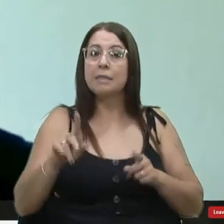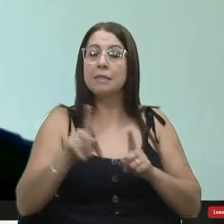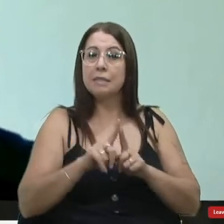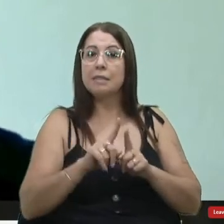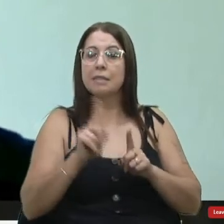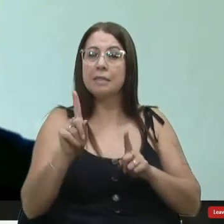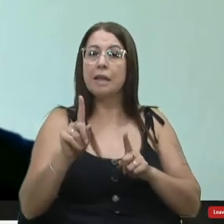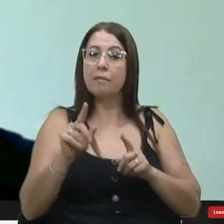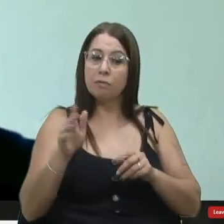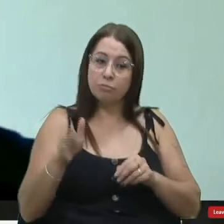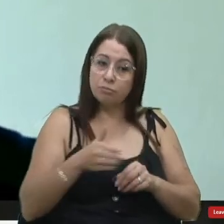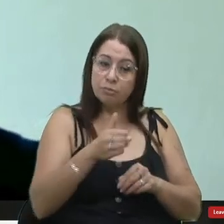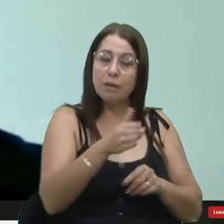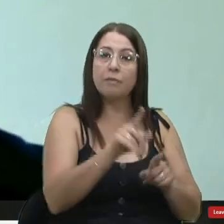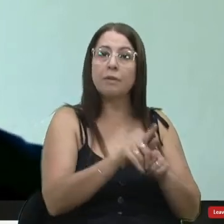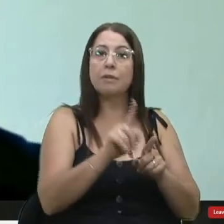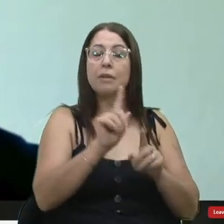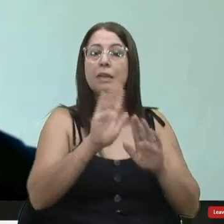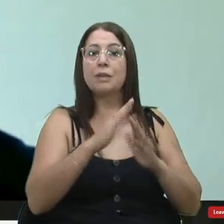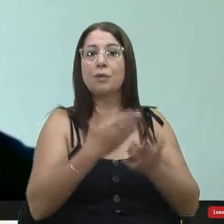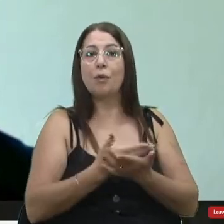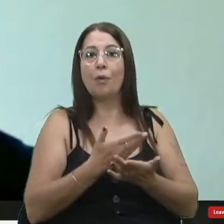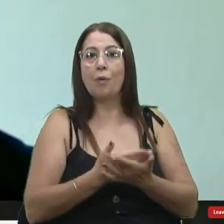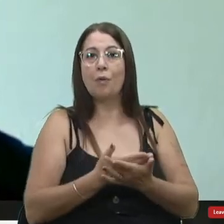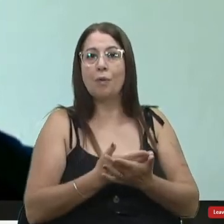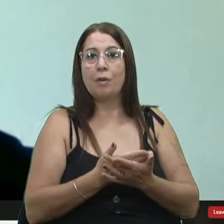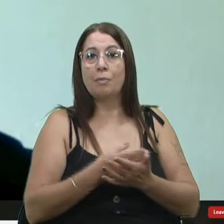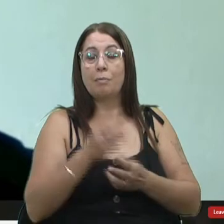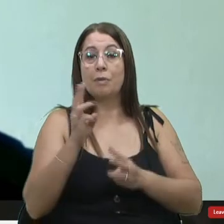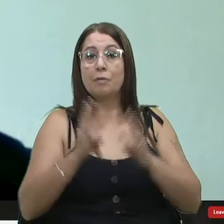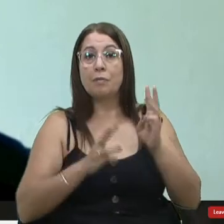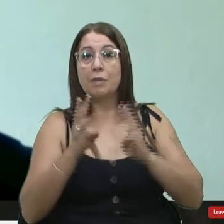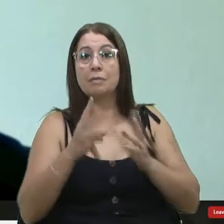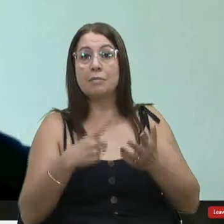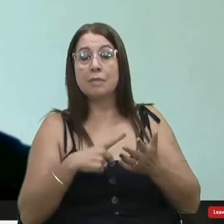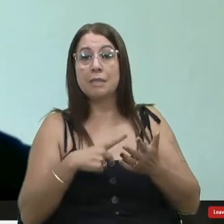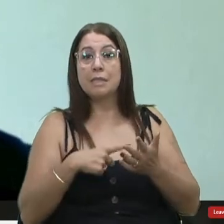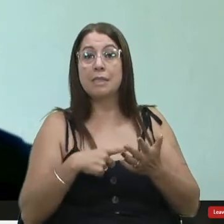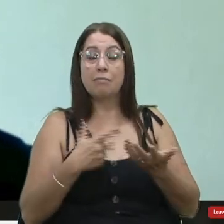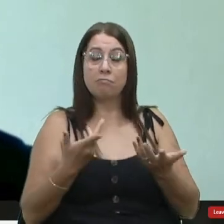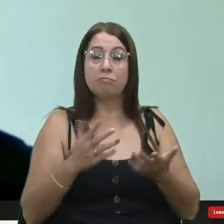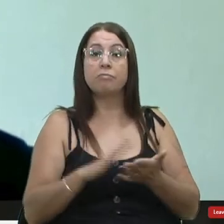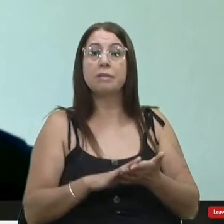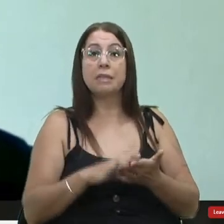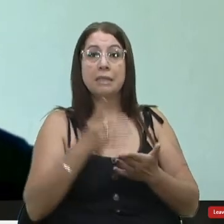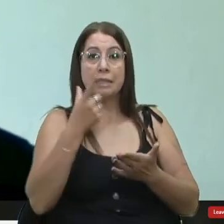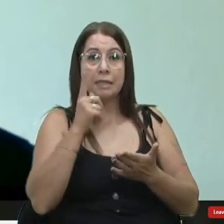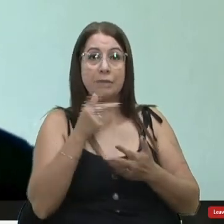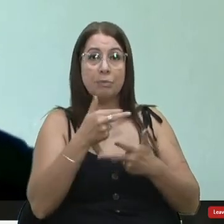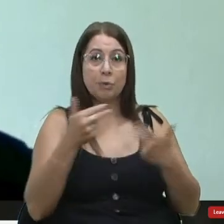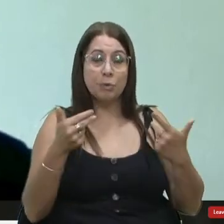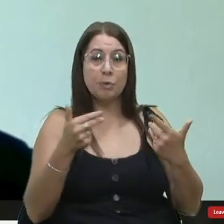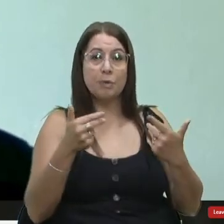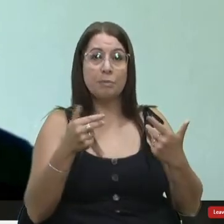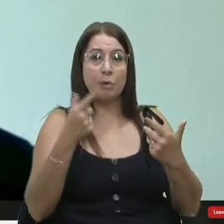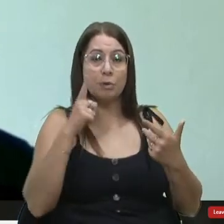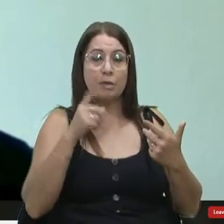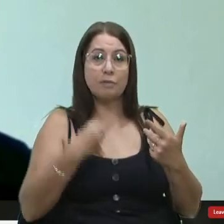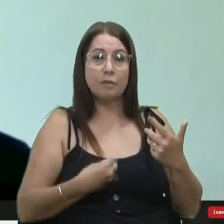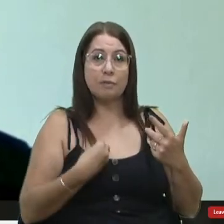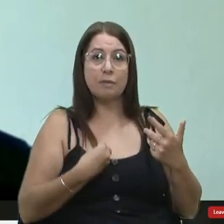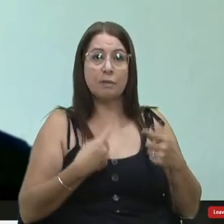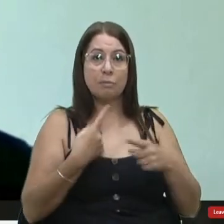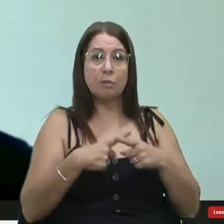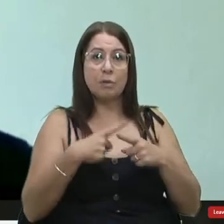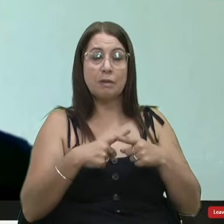sendo conduzidas e levadas até a escola pelos vanzeiros aonde eles estavam no mínimo ganhando alguma coisinha para sobreviver porque